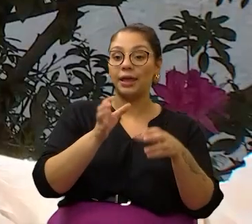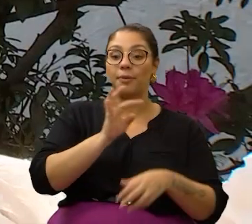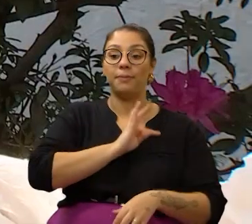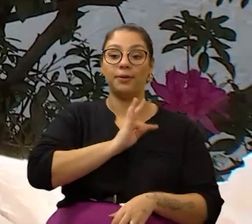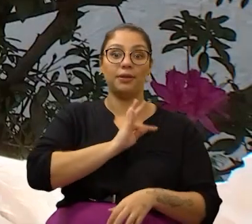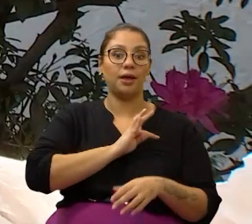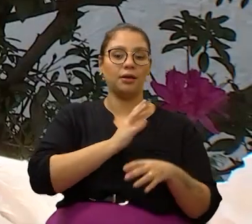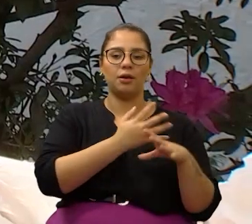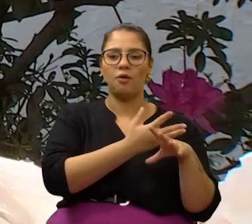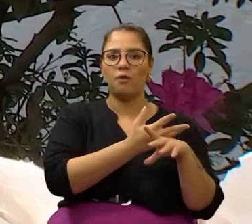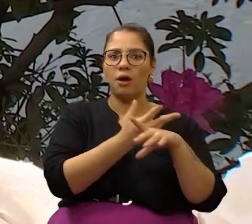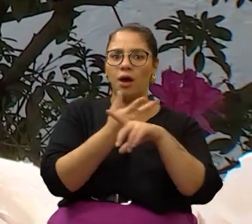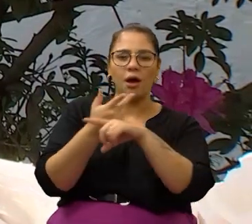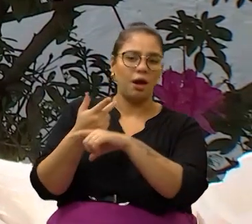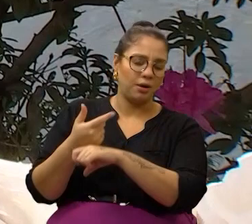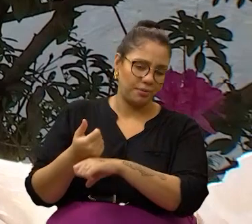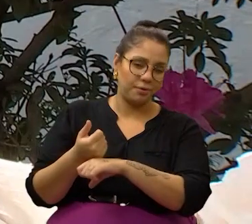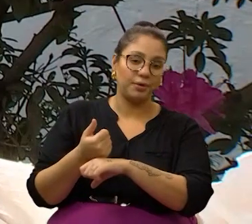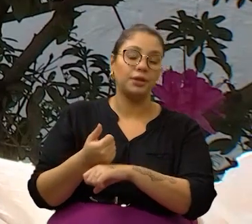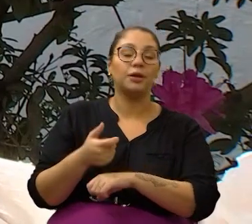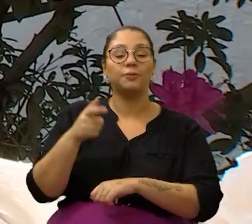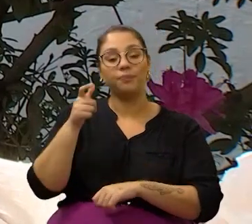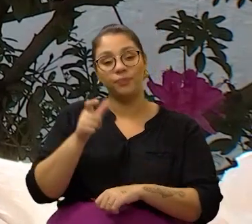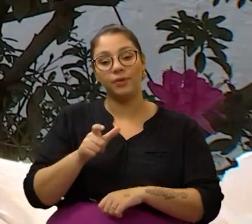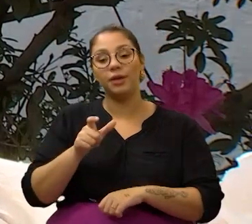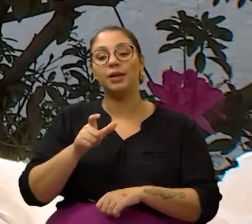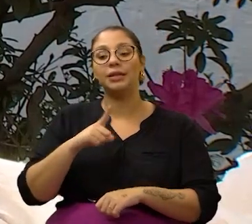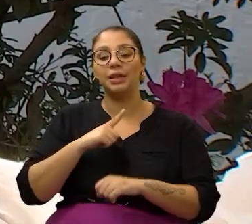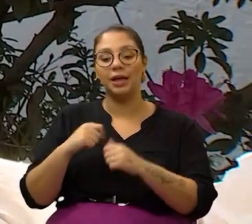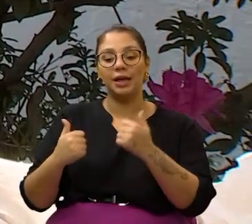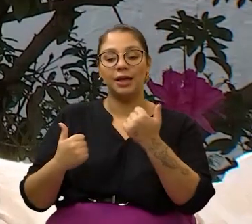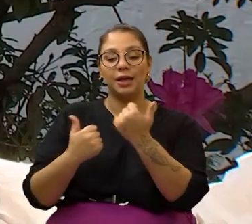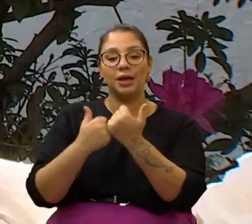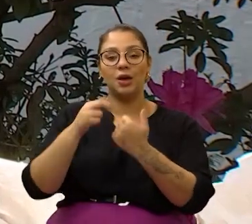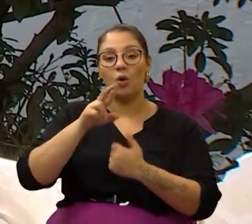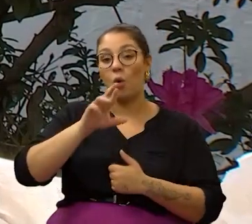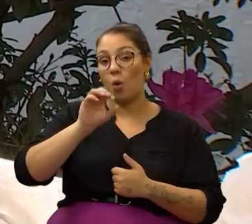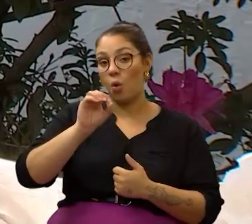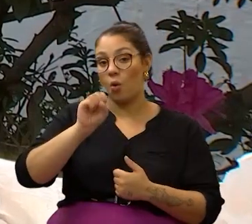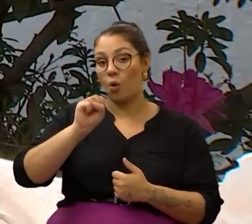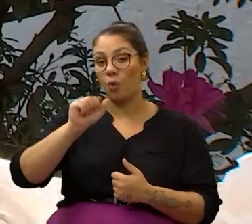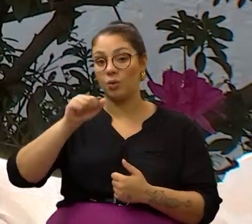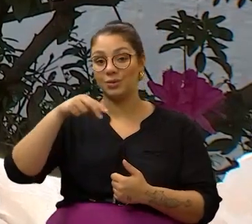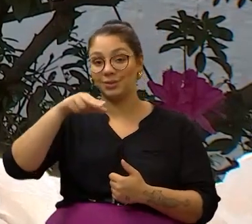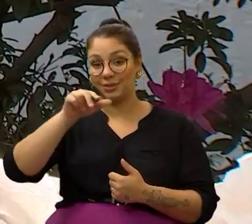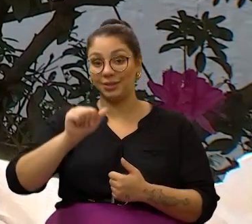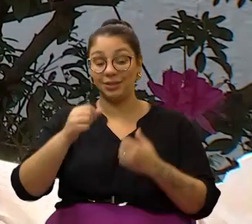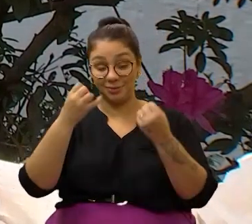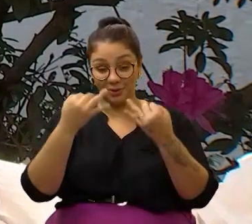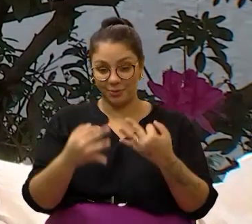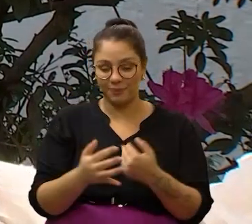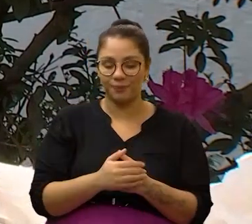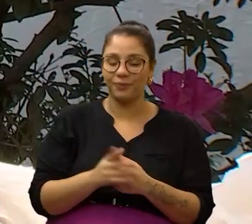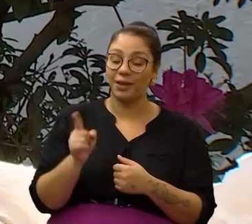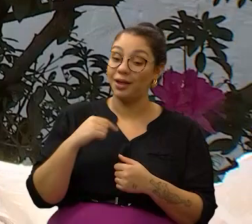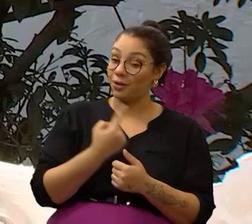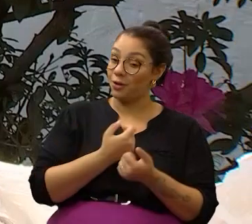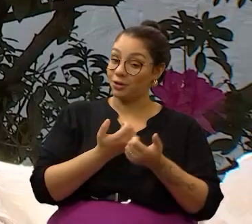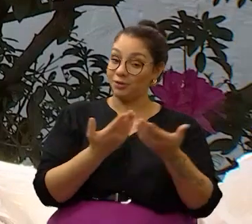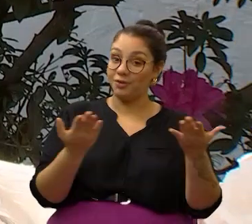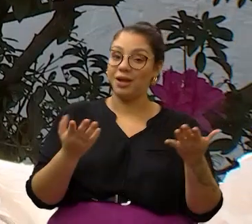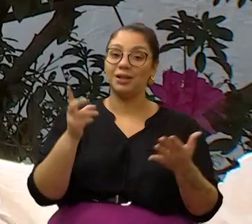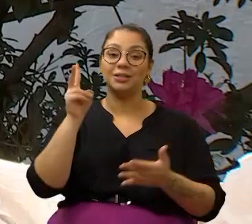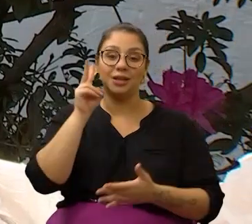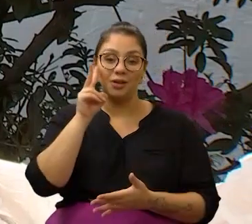como explicou Rosana Sanchas, assistente social. Nós oferecemos as atividades de segunda a sexta